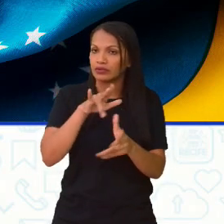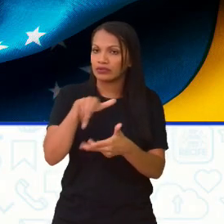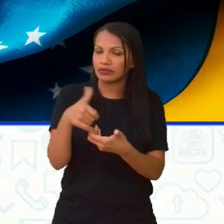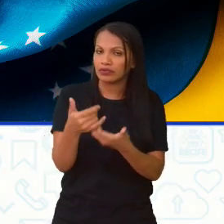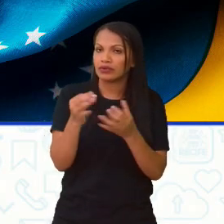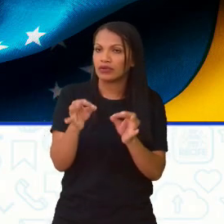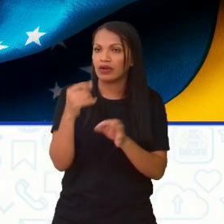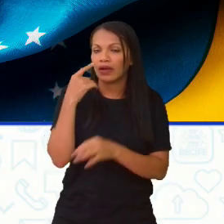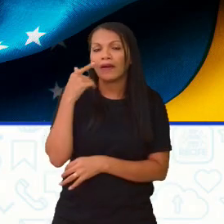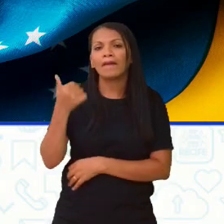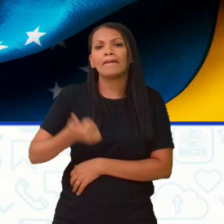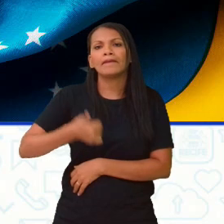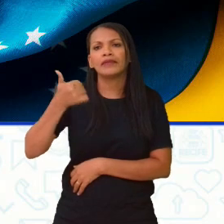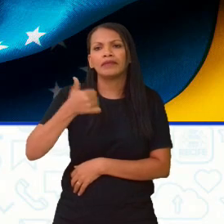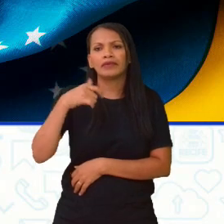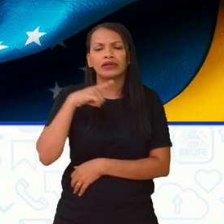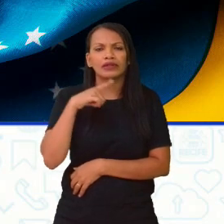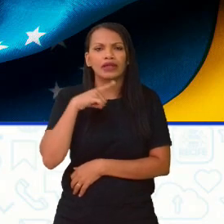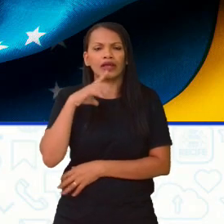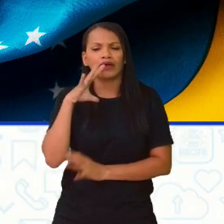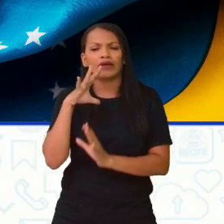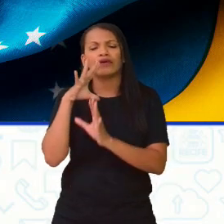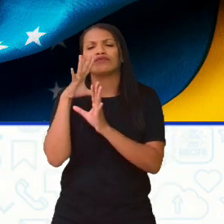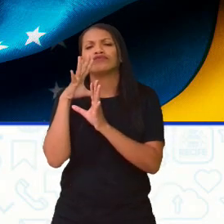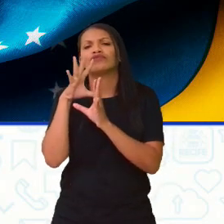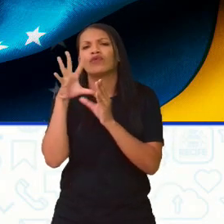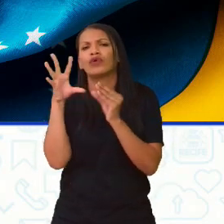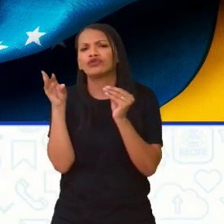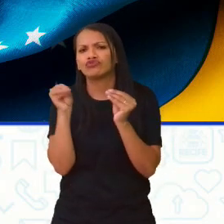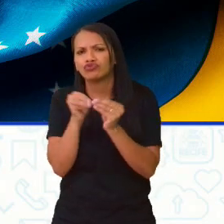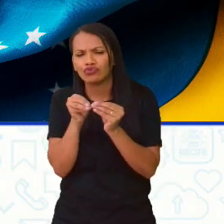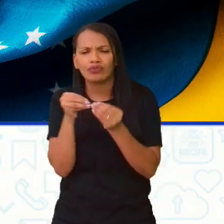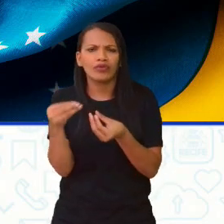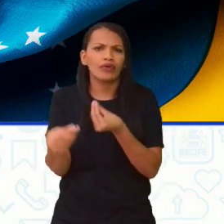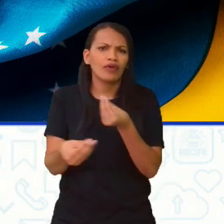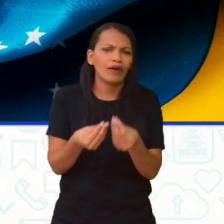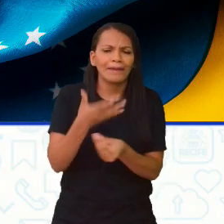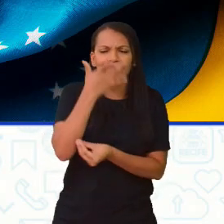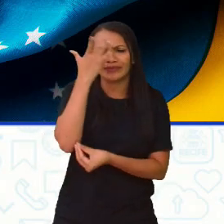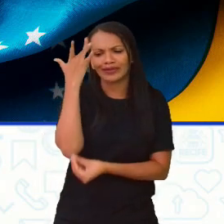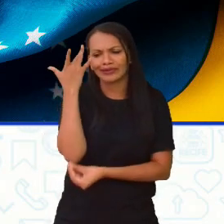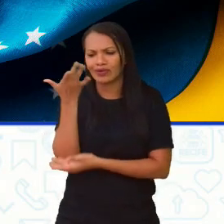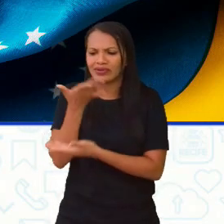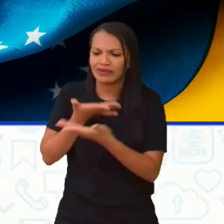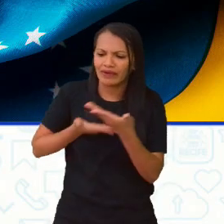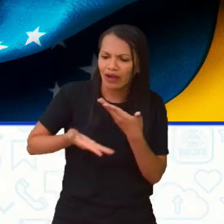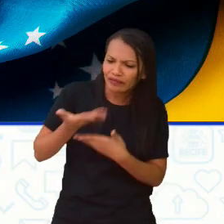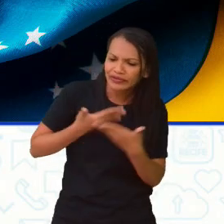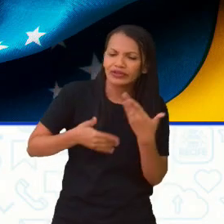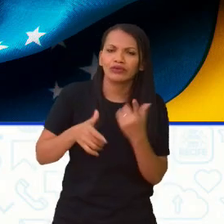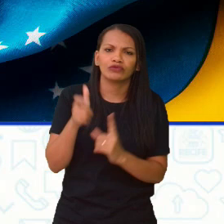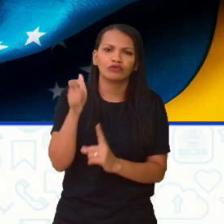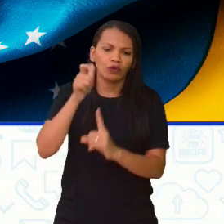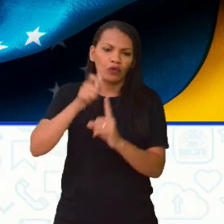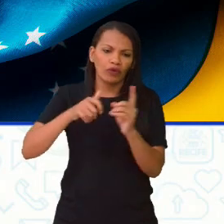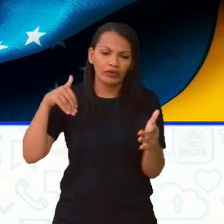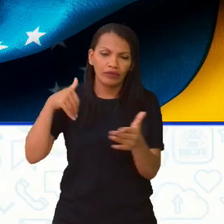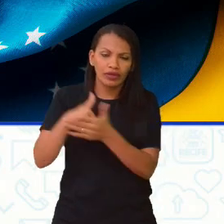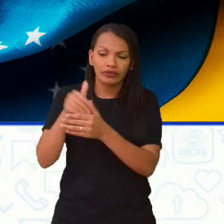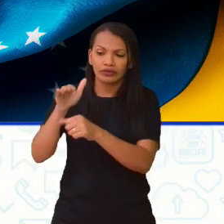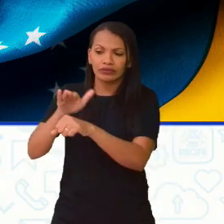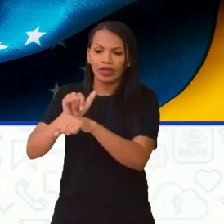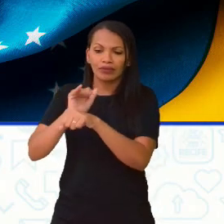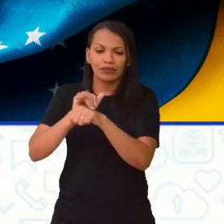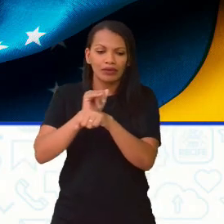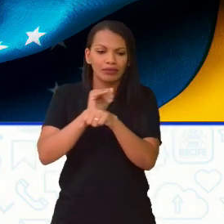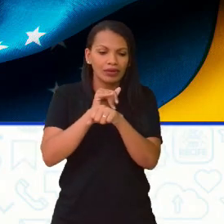tá certo? Nessa primeira página, a gente tem o resumo da Copa, quem são as pessoas envolvidas, né? Os jogadores que foram convocados,